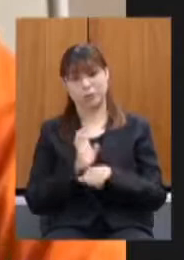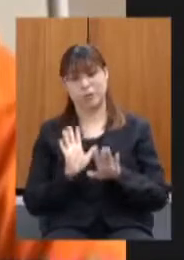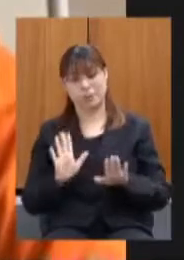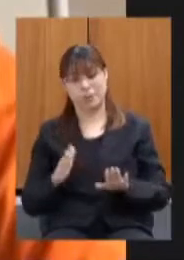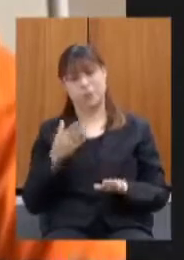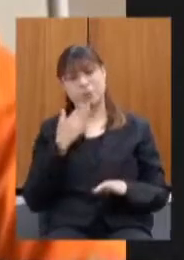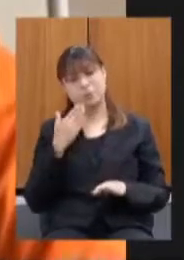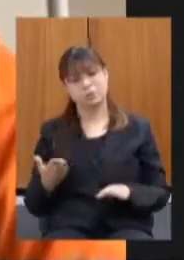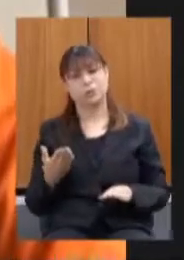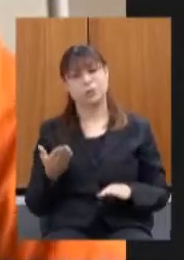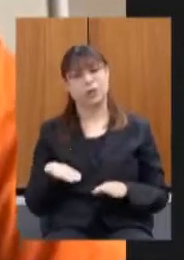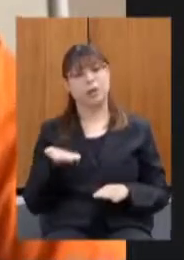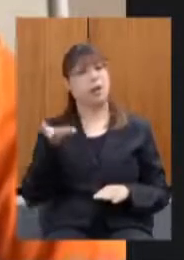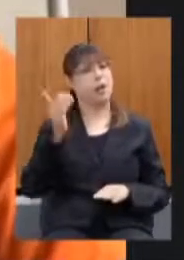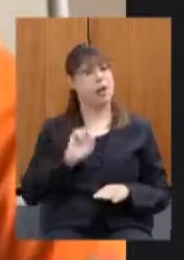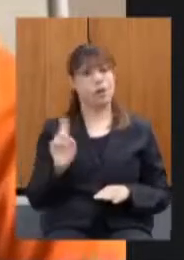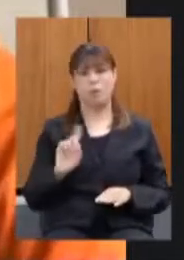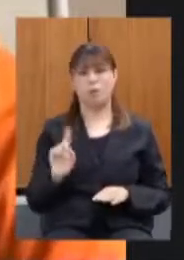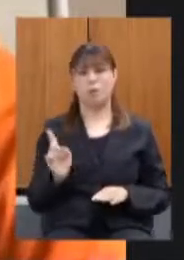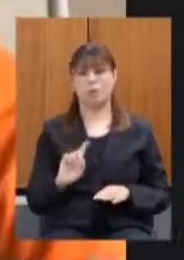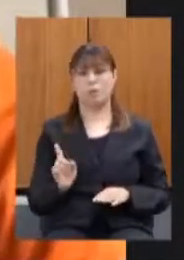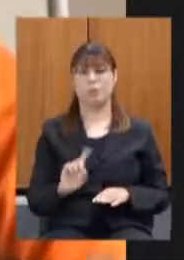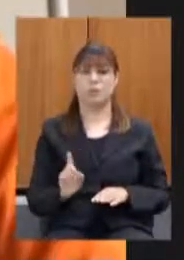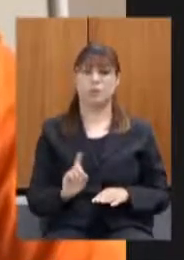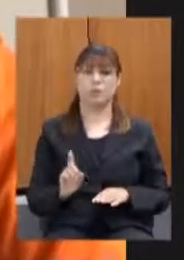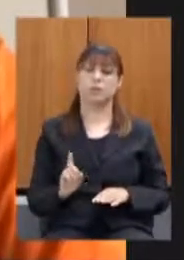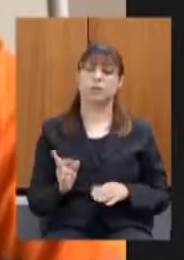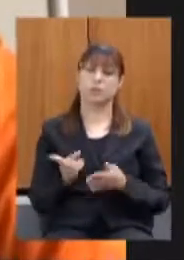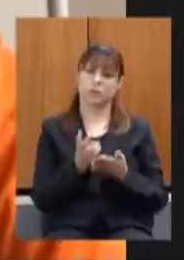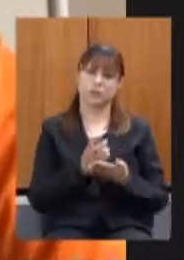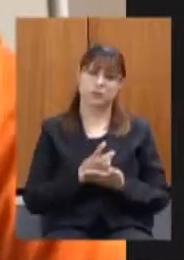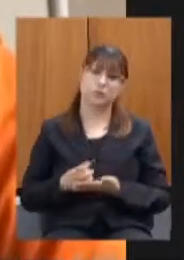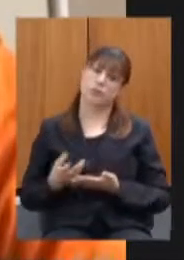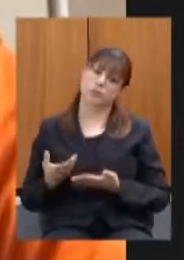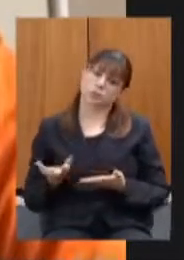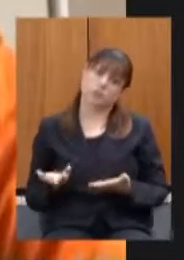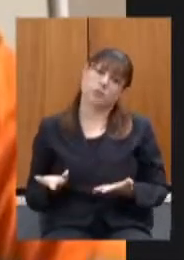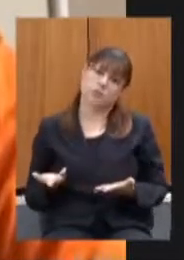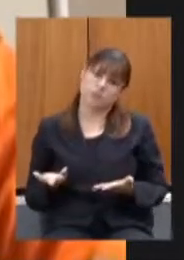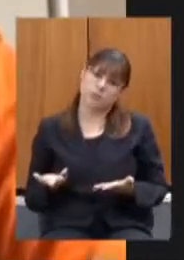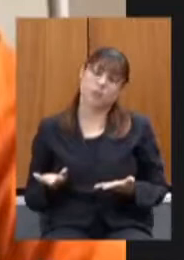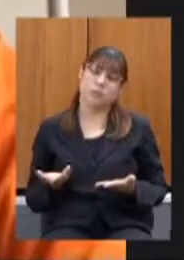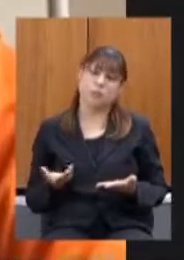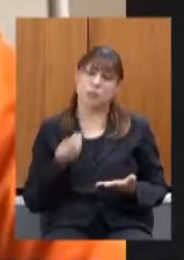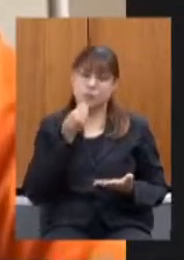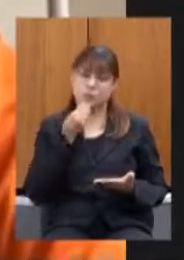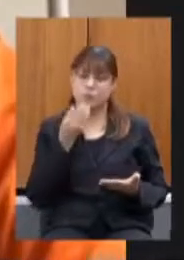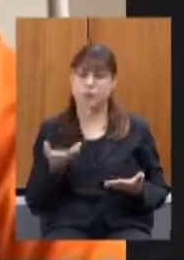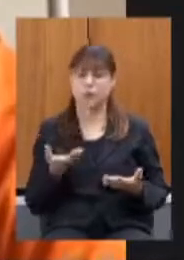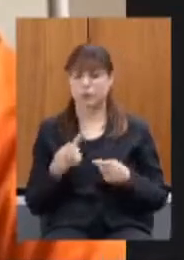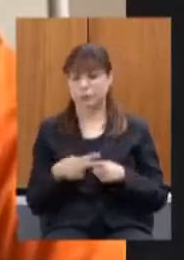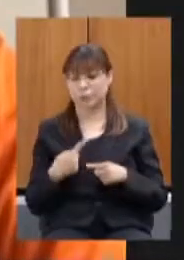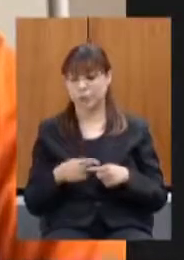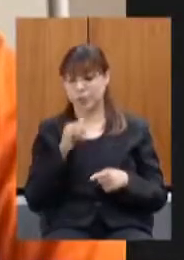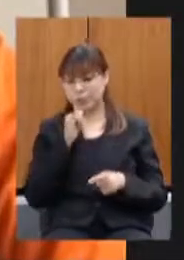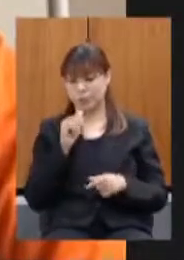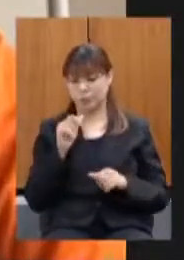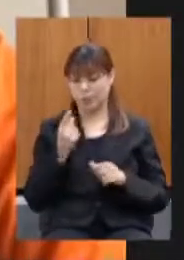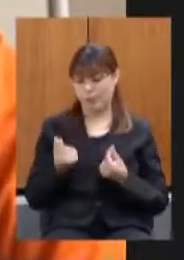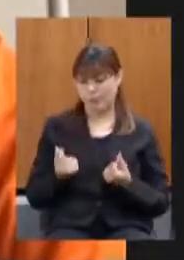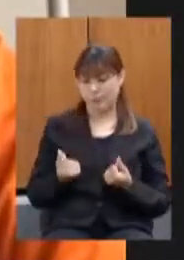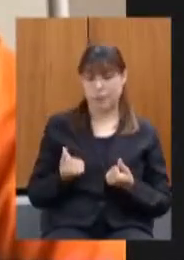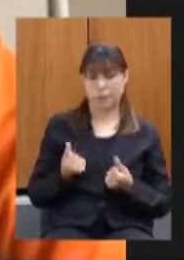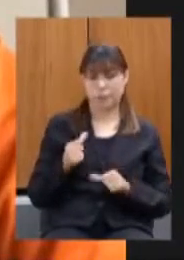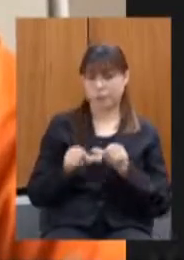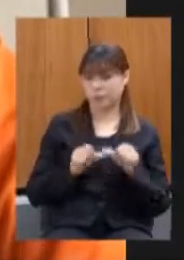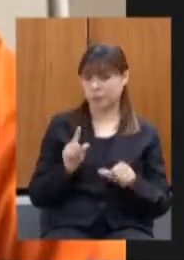arrecadação é muito razoável então à medida que vocês não atualizam o preço para poder cobrar